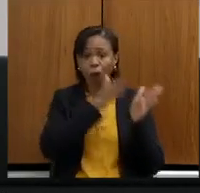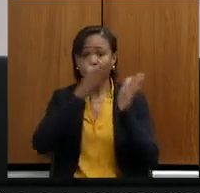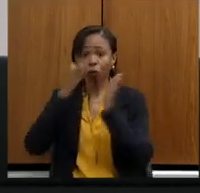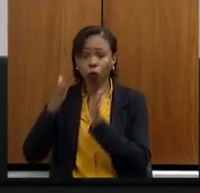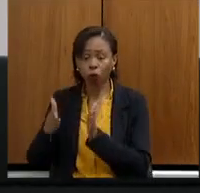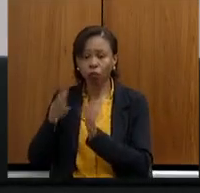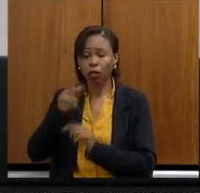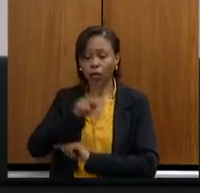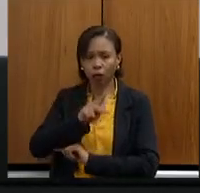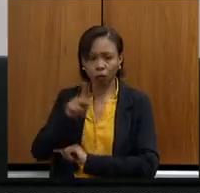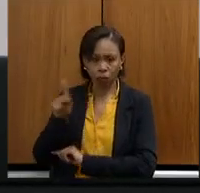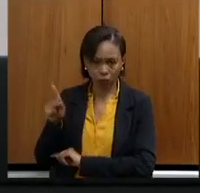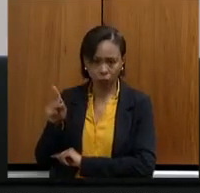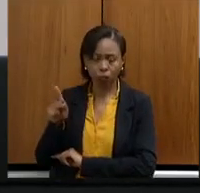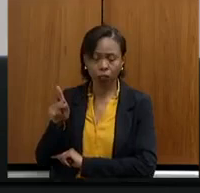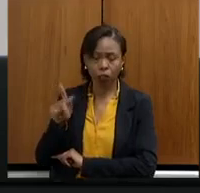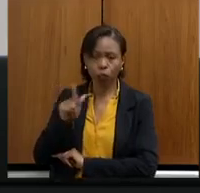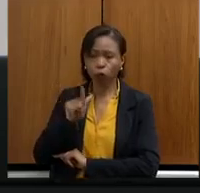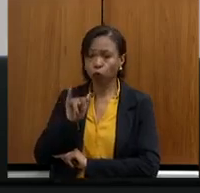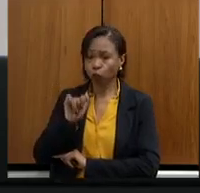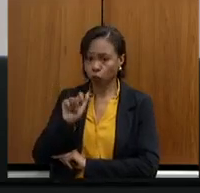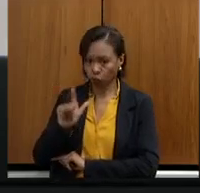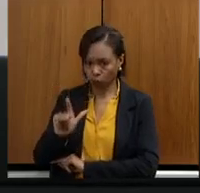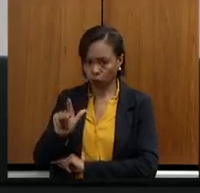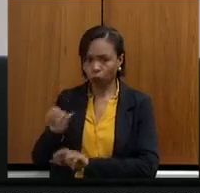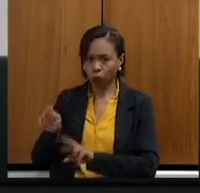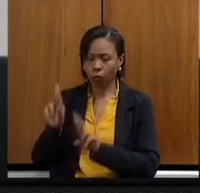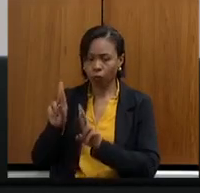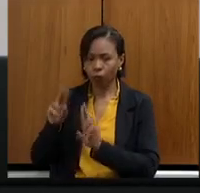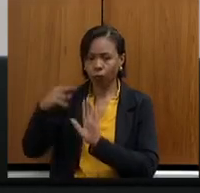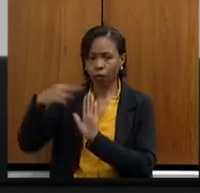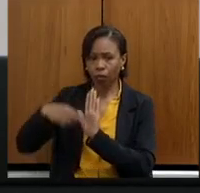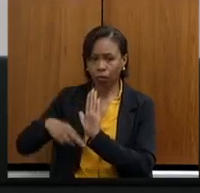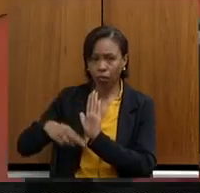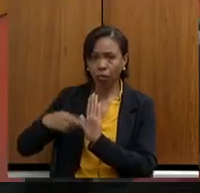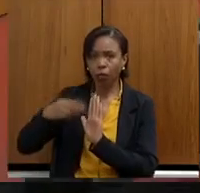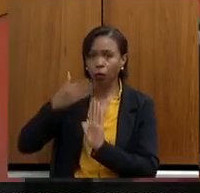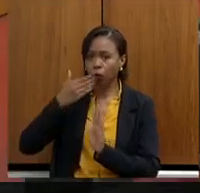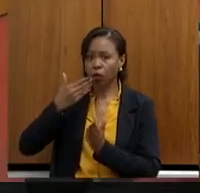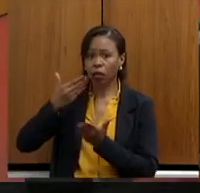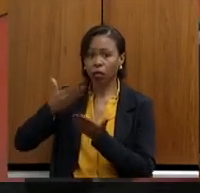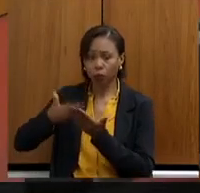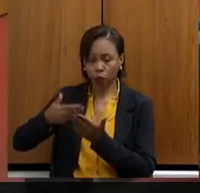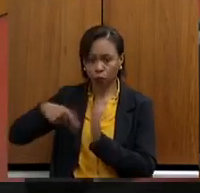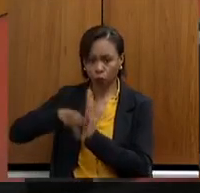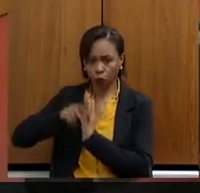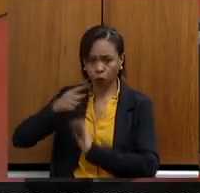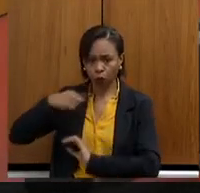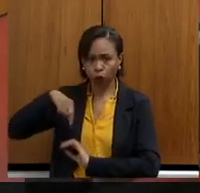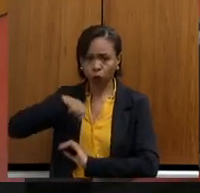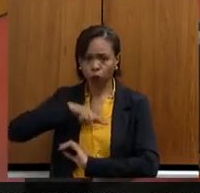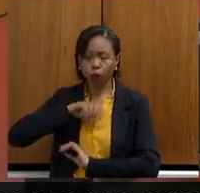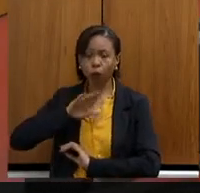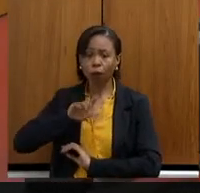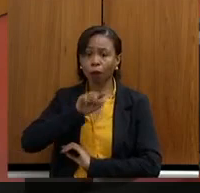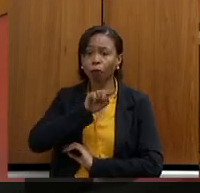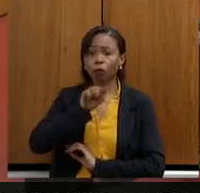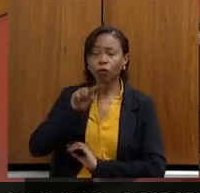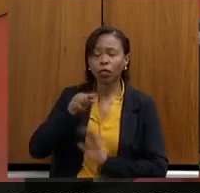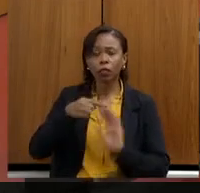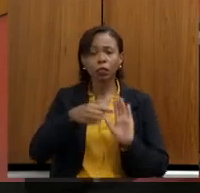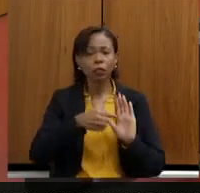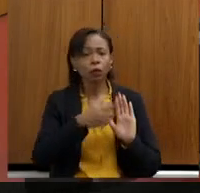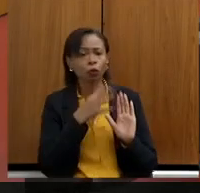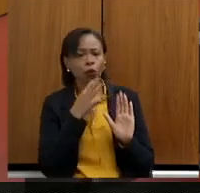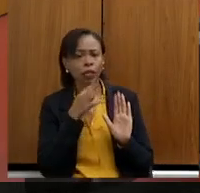a presidência para o deputado Gil Pereira para fazer a leitura de requerimentos de nossa autoria, mas para que todos aqui tenham conhecimento dos